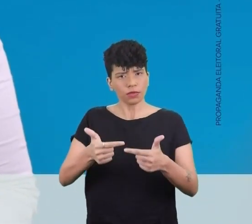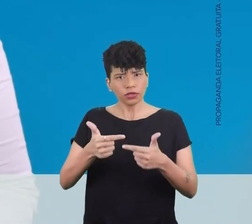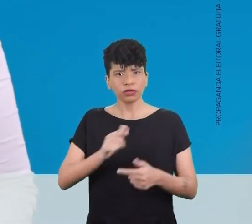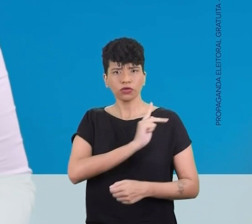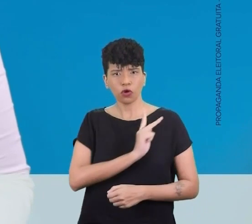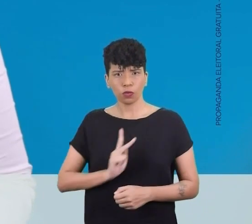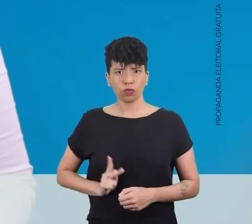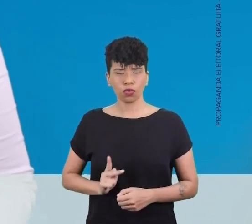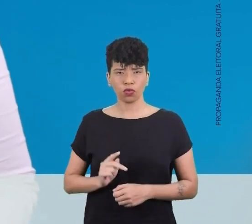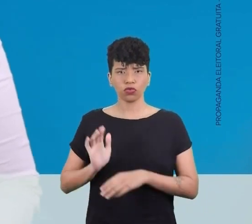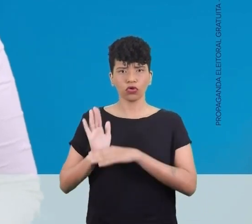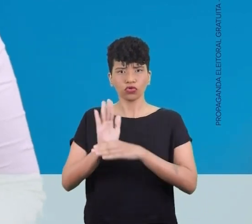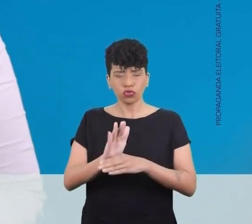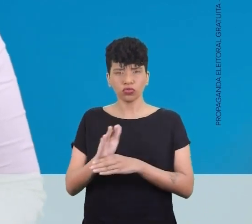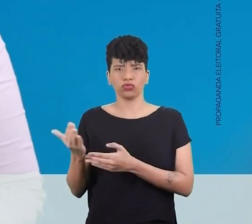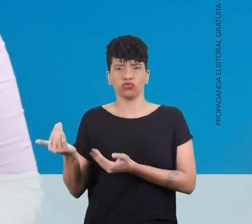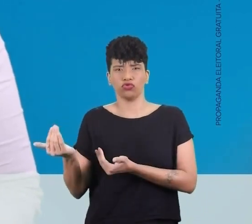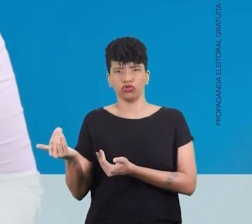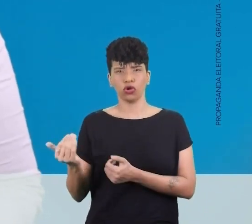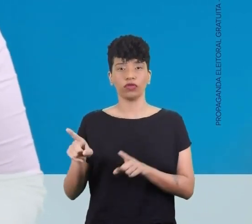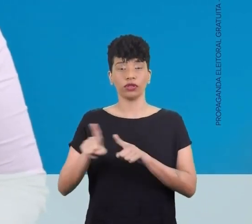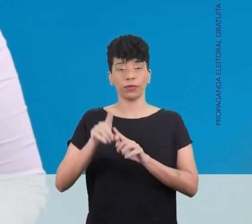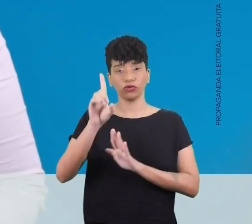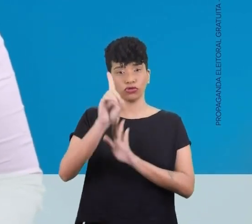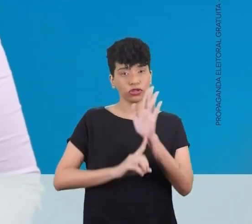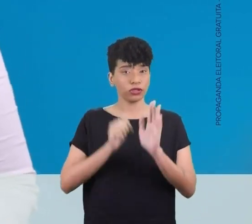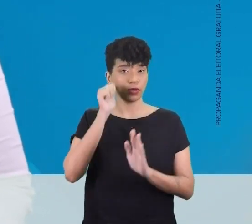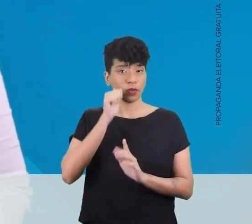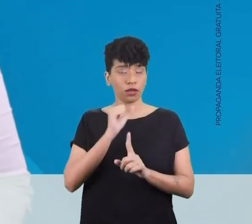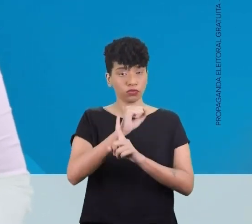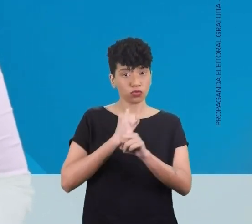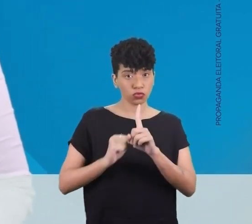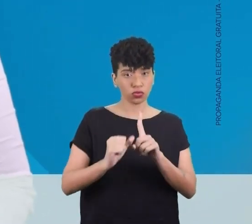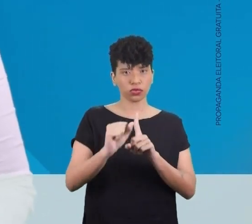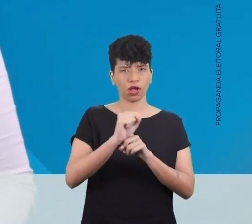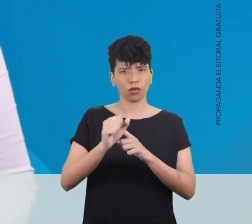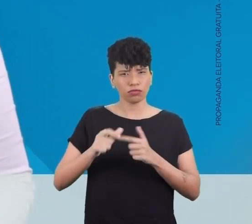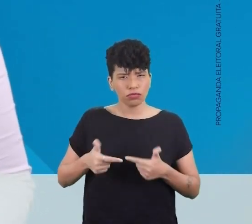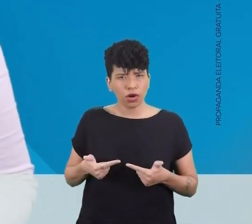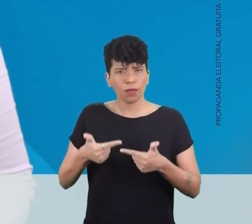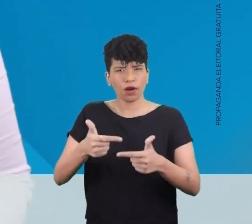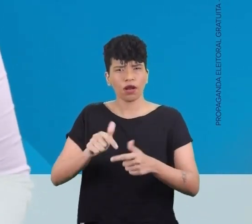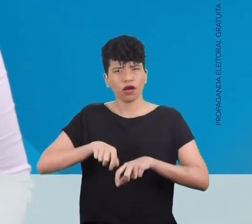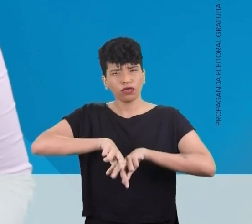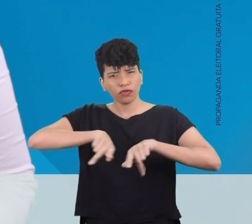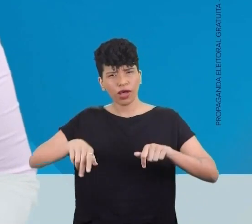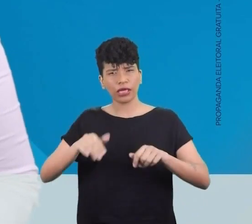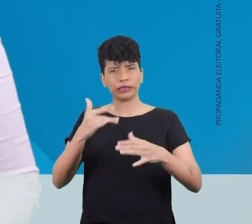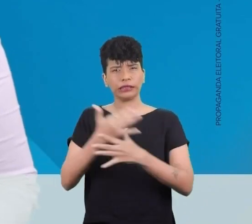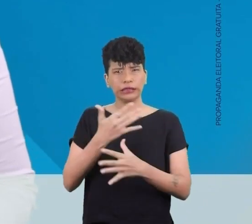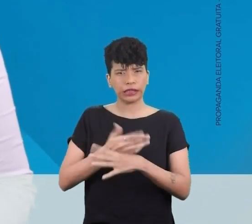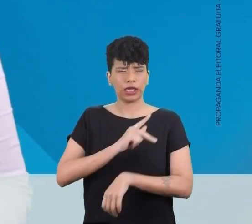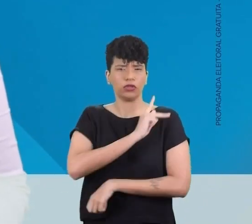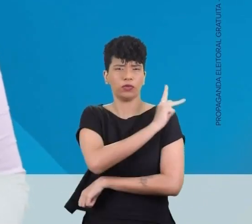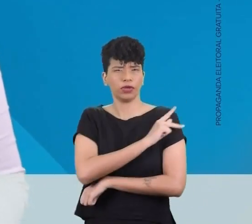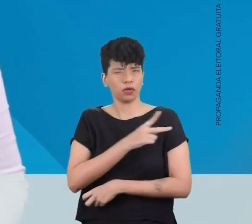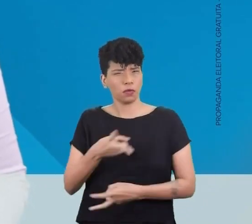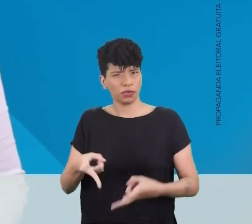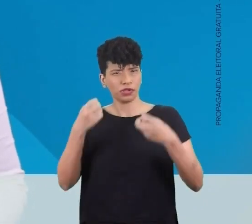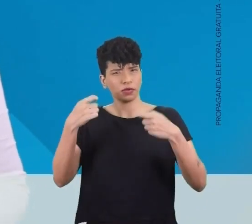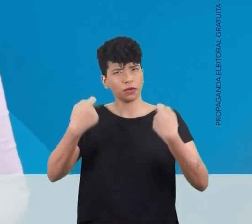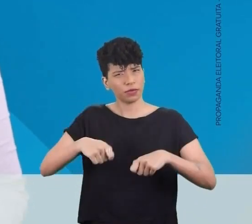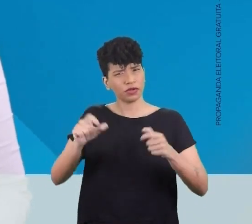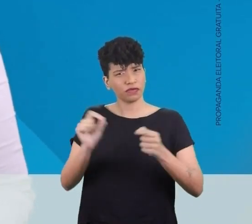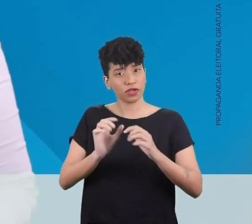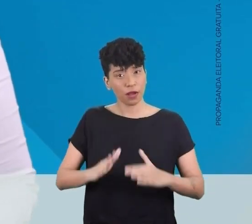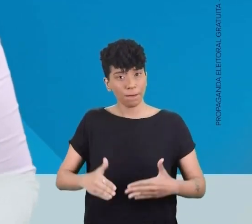pública. Atuo na justiça da infância e juventude, no direito das mulheres e assistência social. Trabalhando em várias cidades do Piauí, entendi o quanto